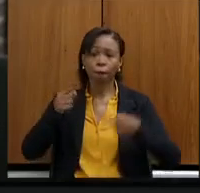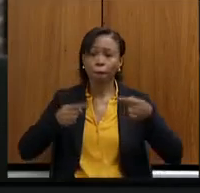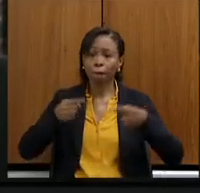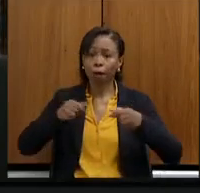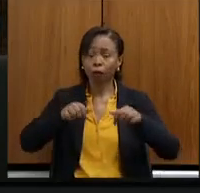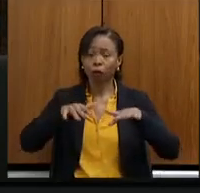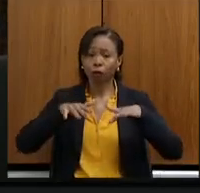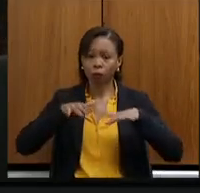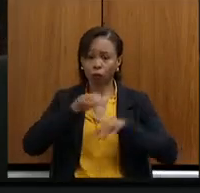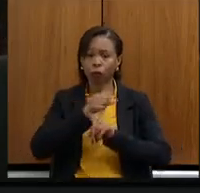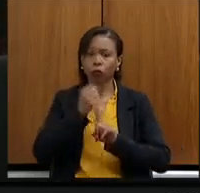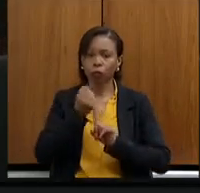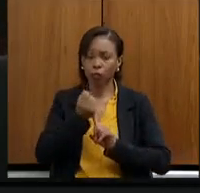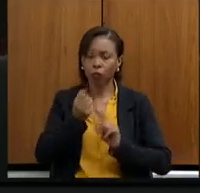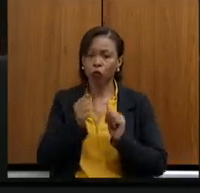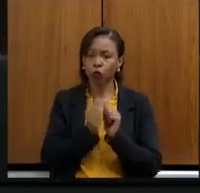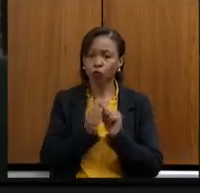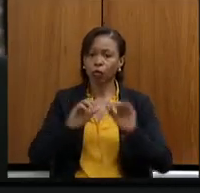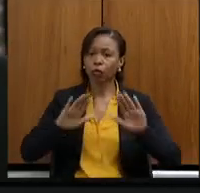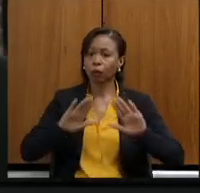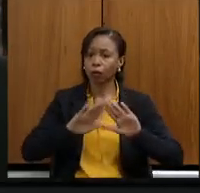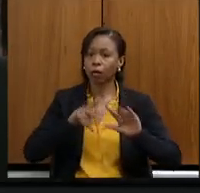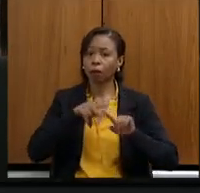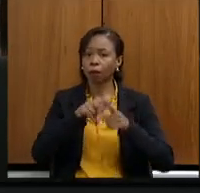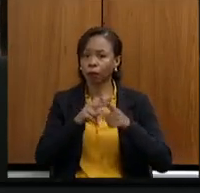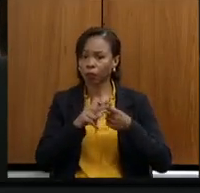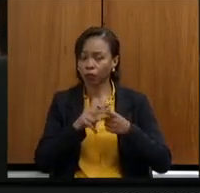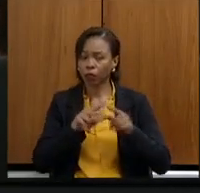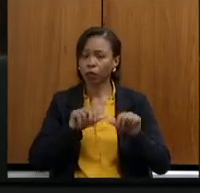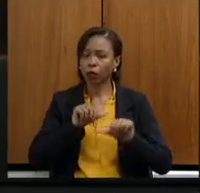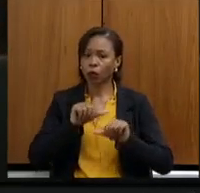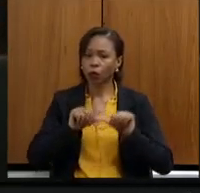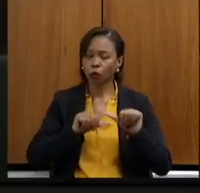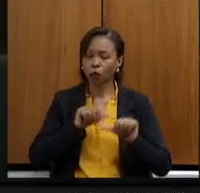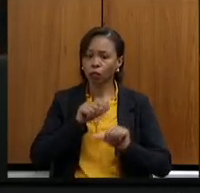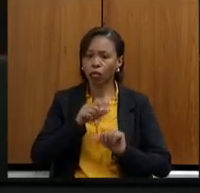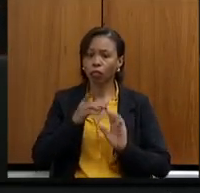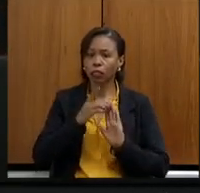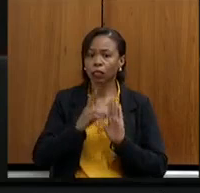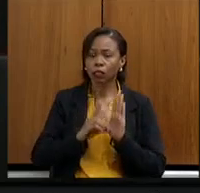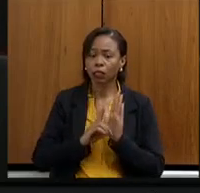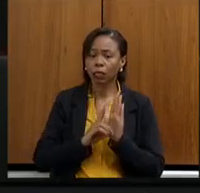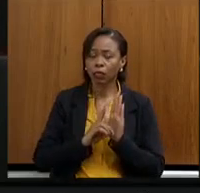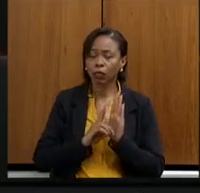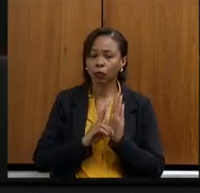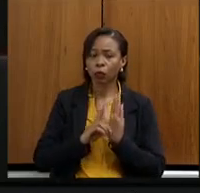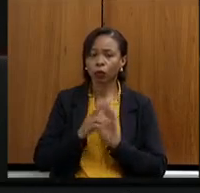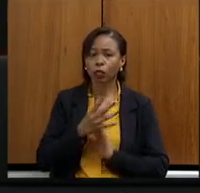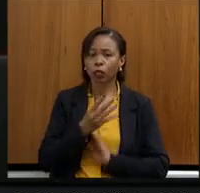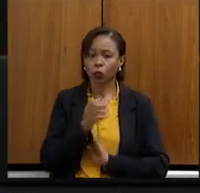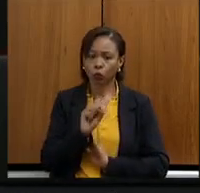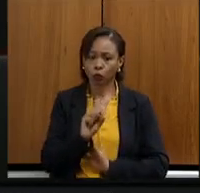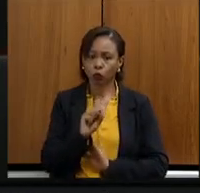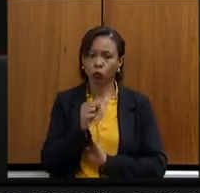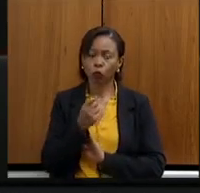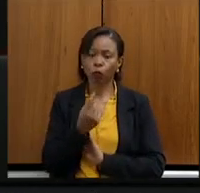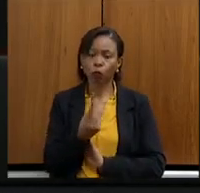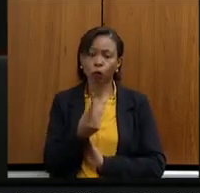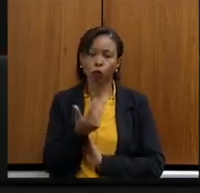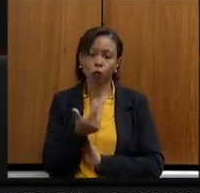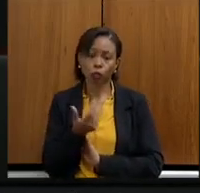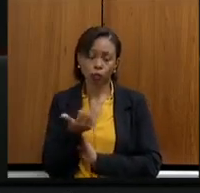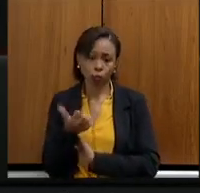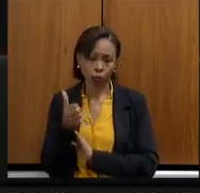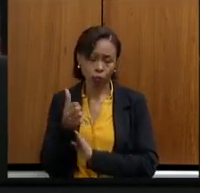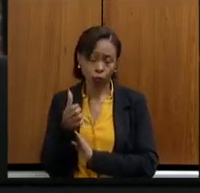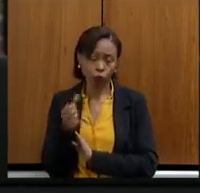participação da sociedade civil e da Assembleia Legislativa, visando a revisão e o aprimoramento do decreto número 48.219, de 18 de junho